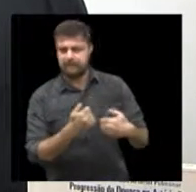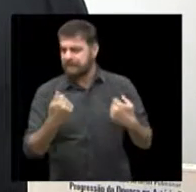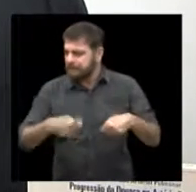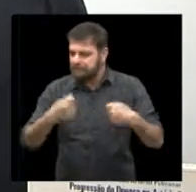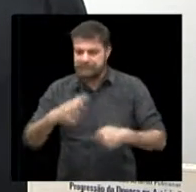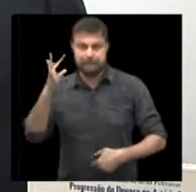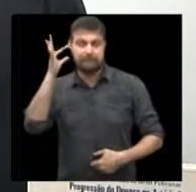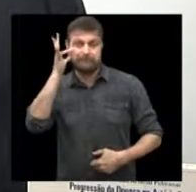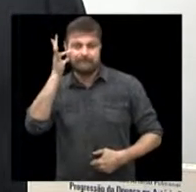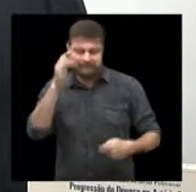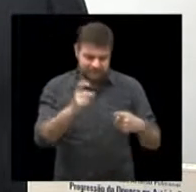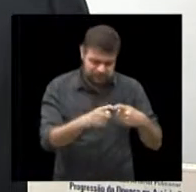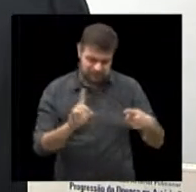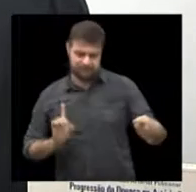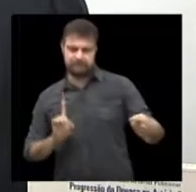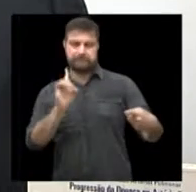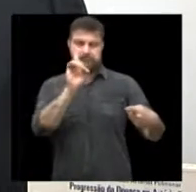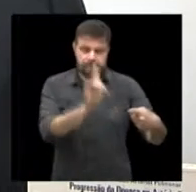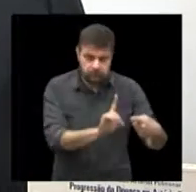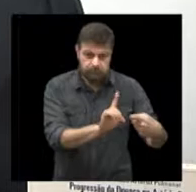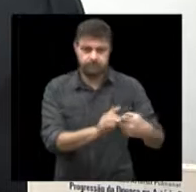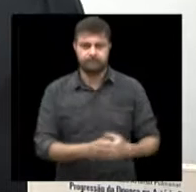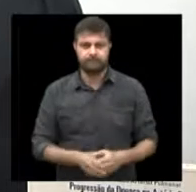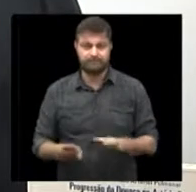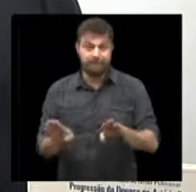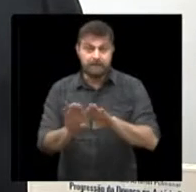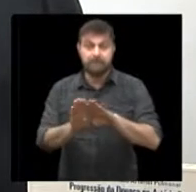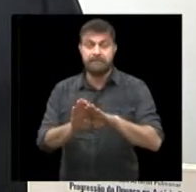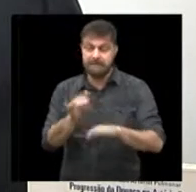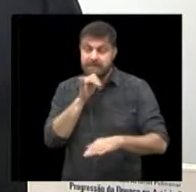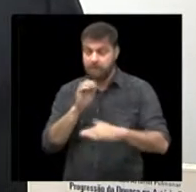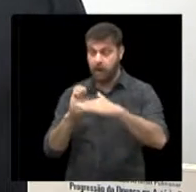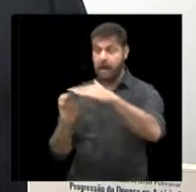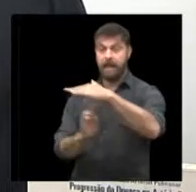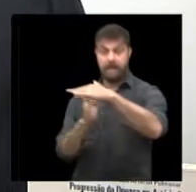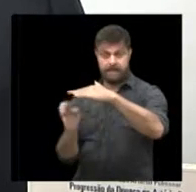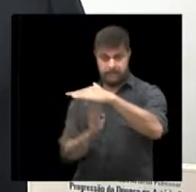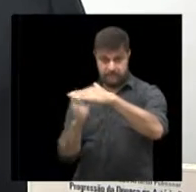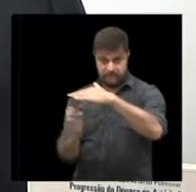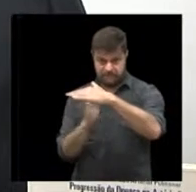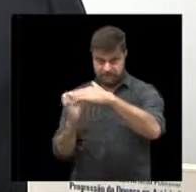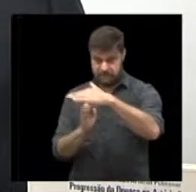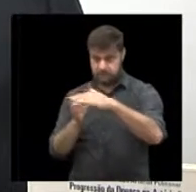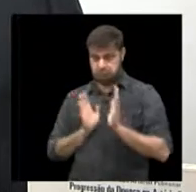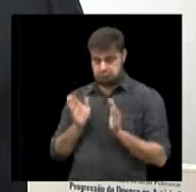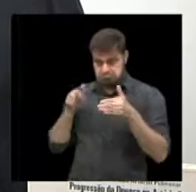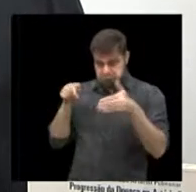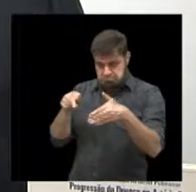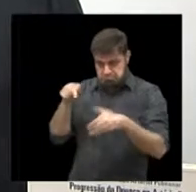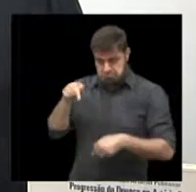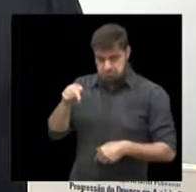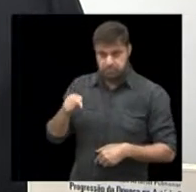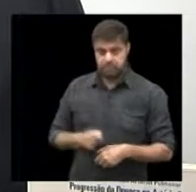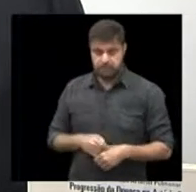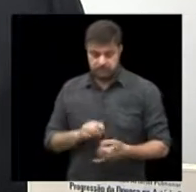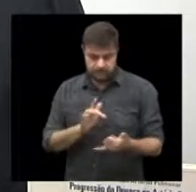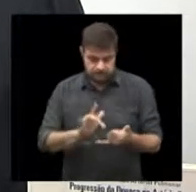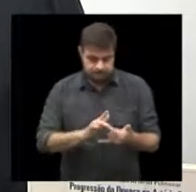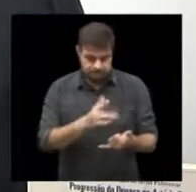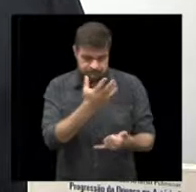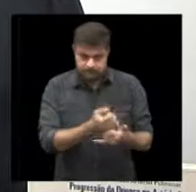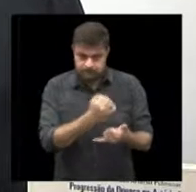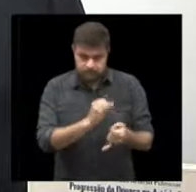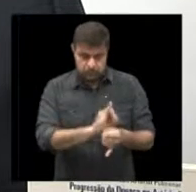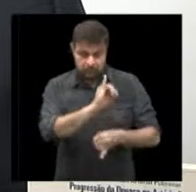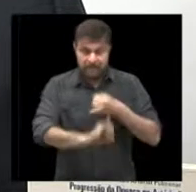a esse médico. Então, até para as empresas, se eu for pensar assim, de uma maneira mais ampla, o uso da telemedicina